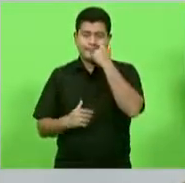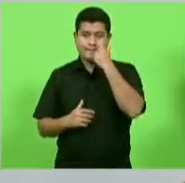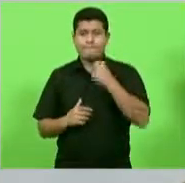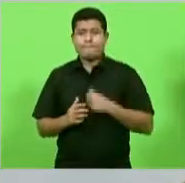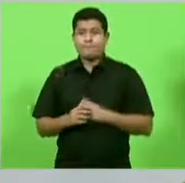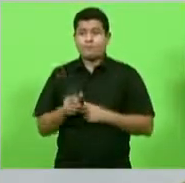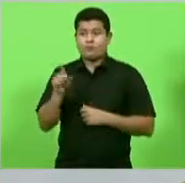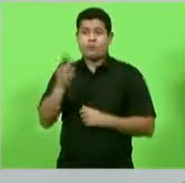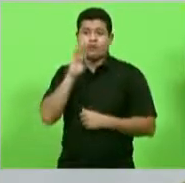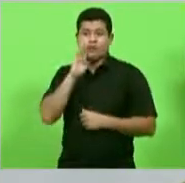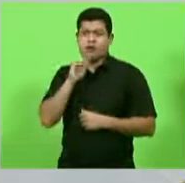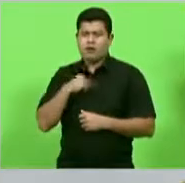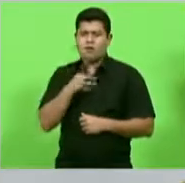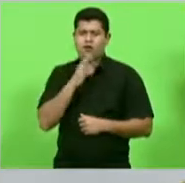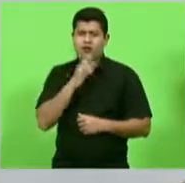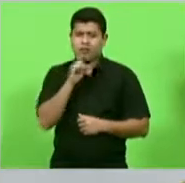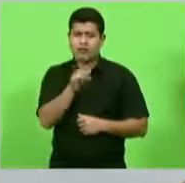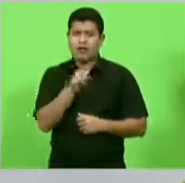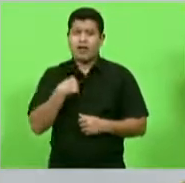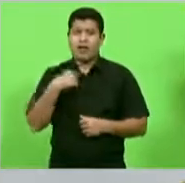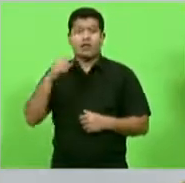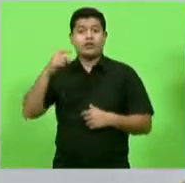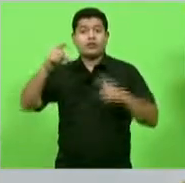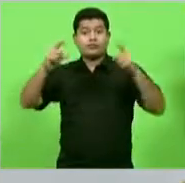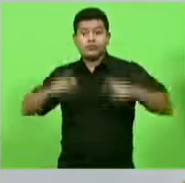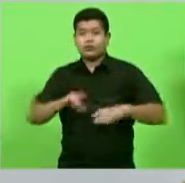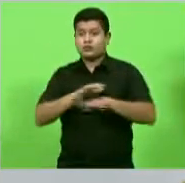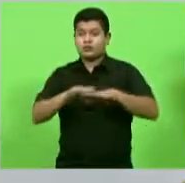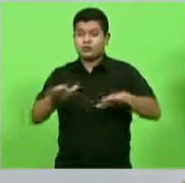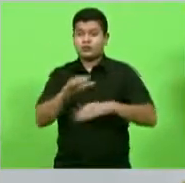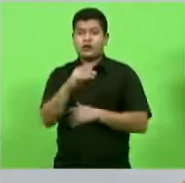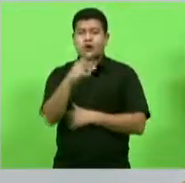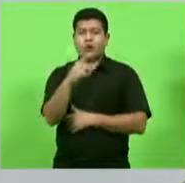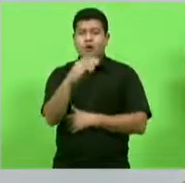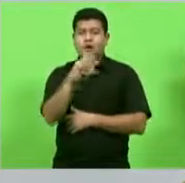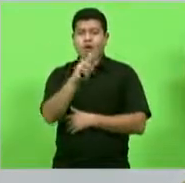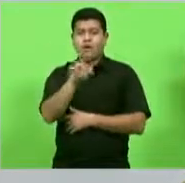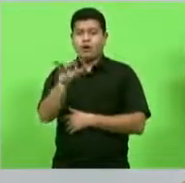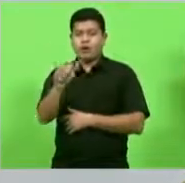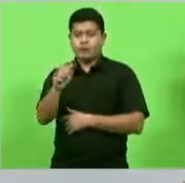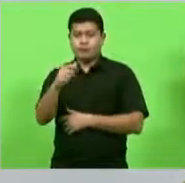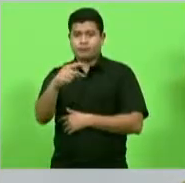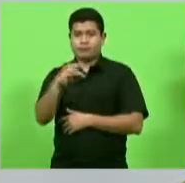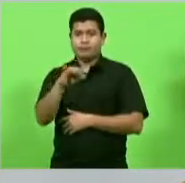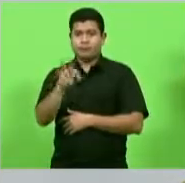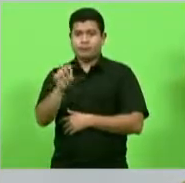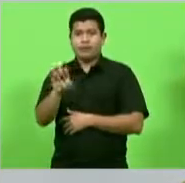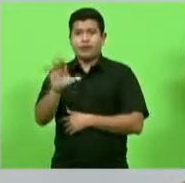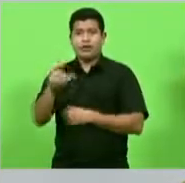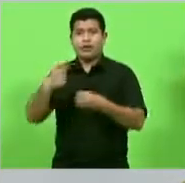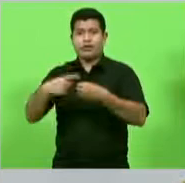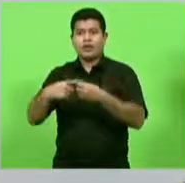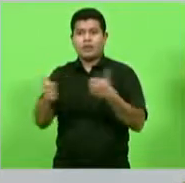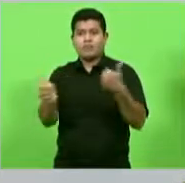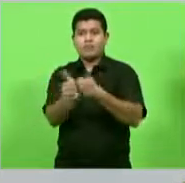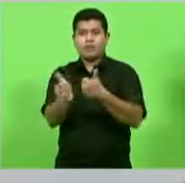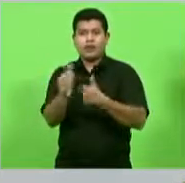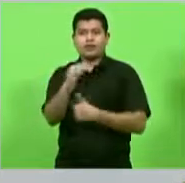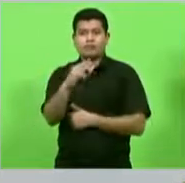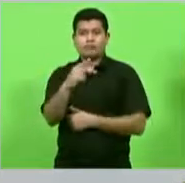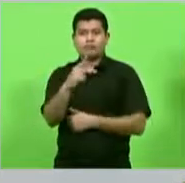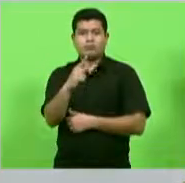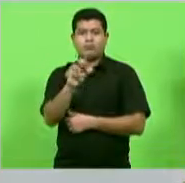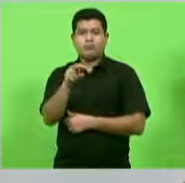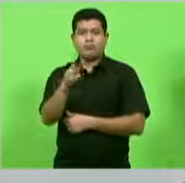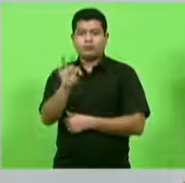região ela só é em Correia Pinto em Ponte Alta não tem então é importante também que tenha esse